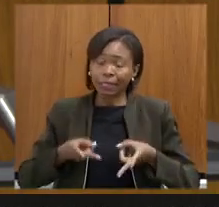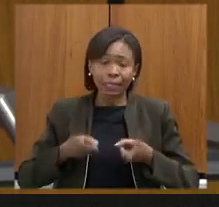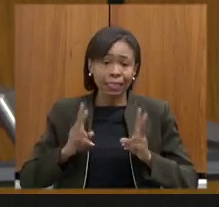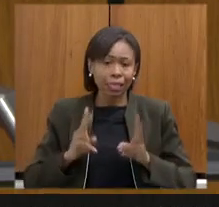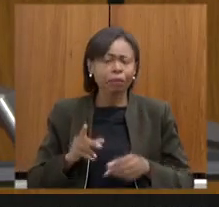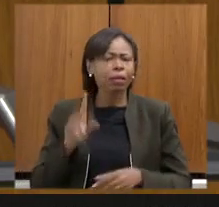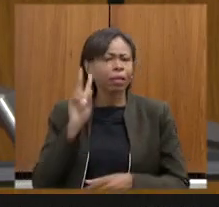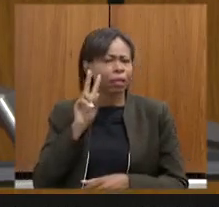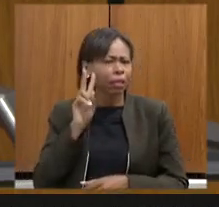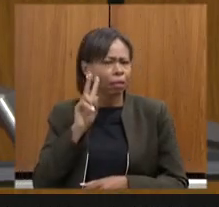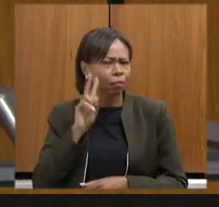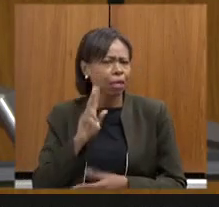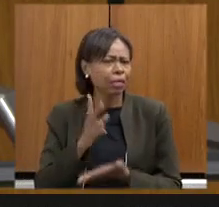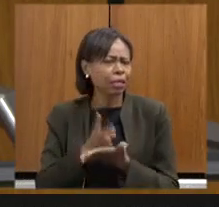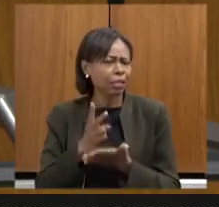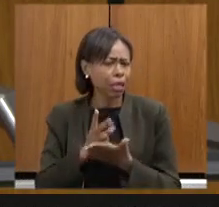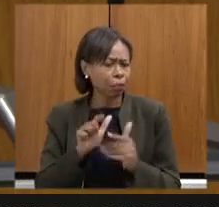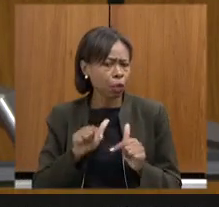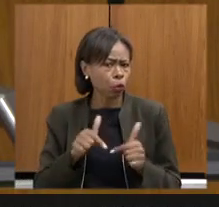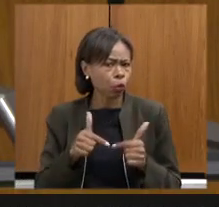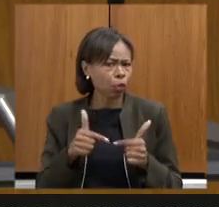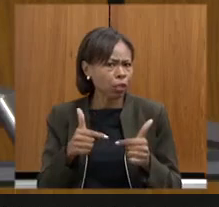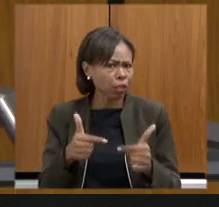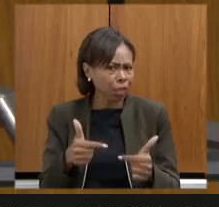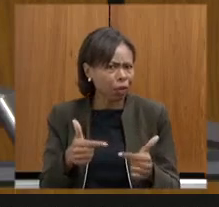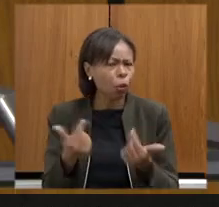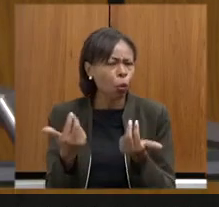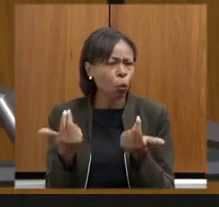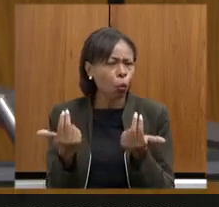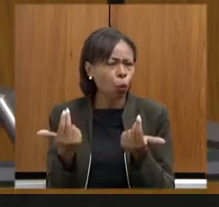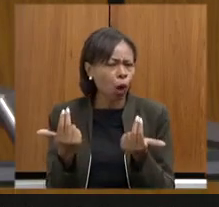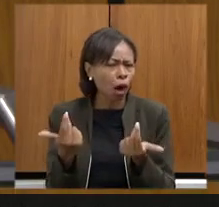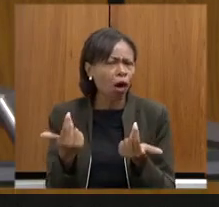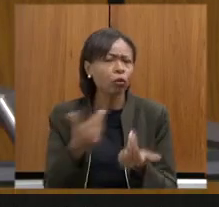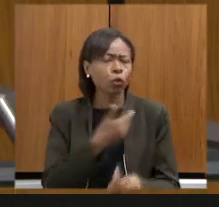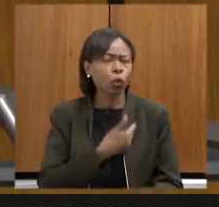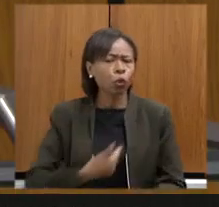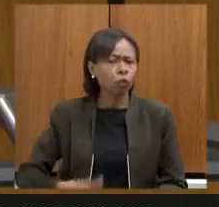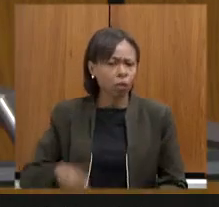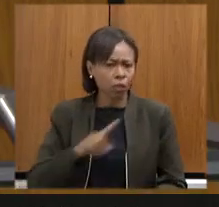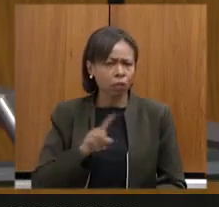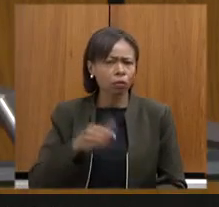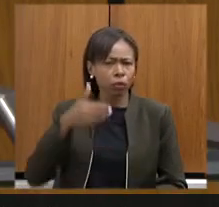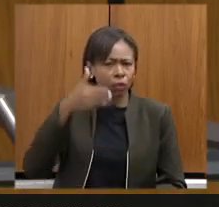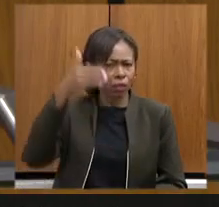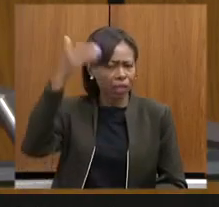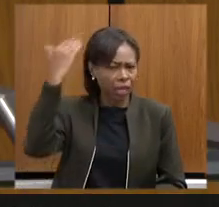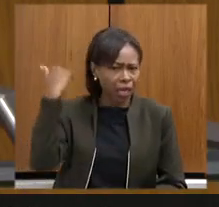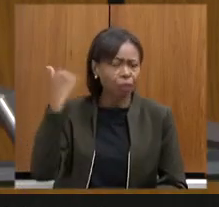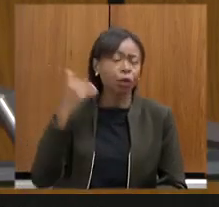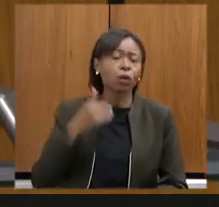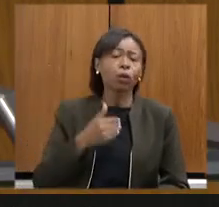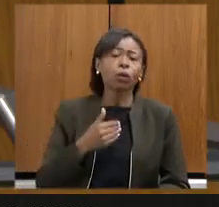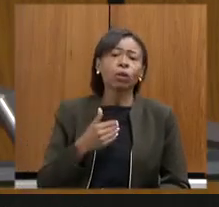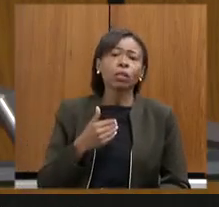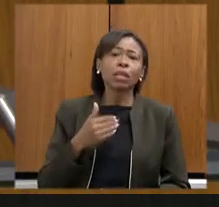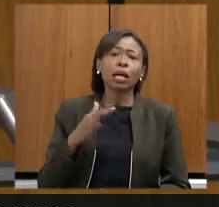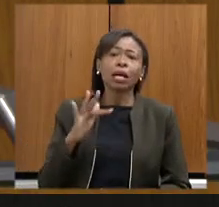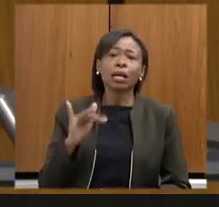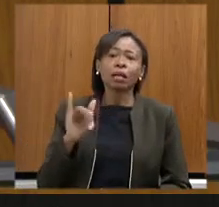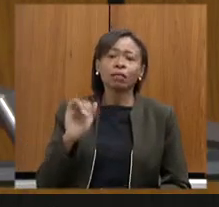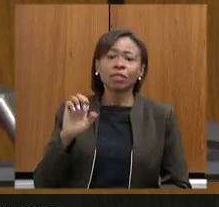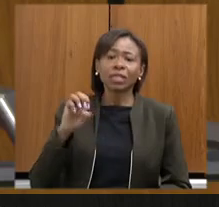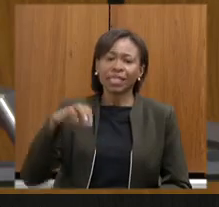a atuação sempre efetiva e semelhante ao governo do Estado em apoio ao governo Zema da própria FIENG